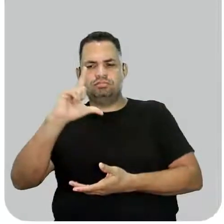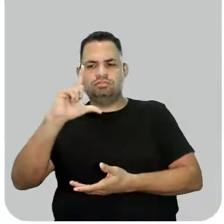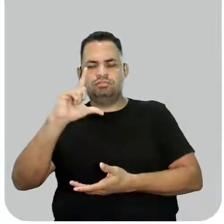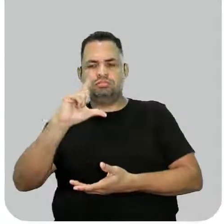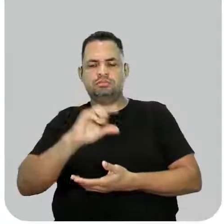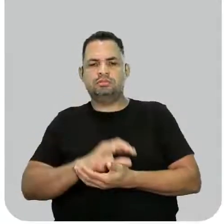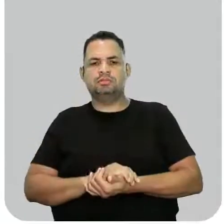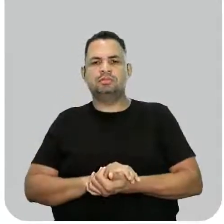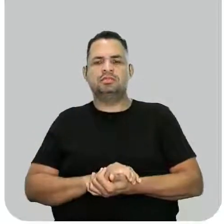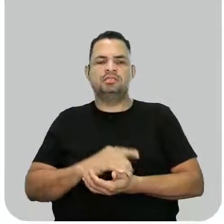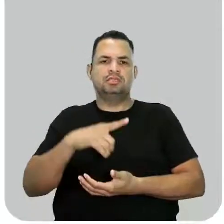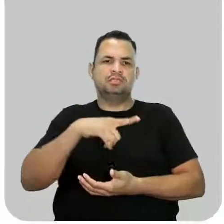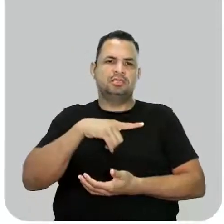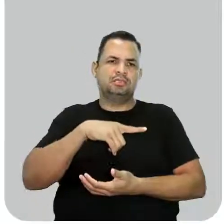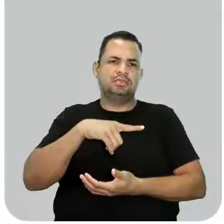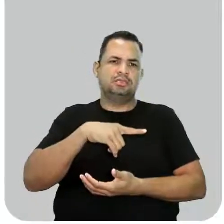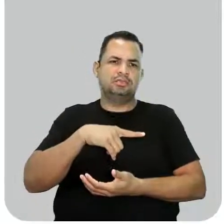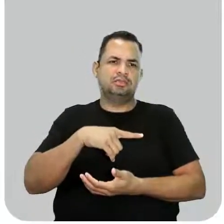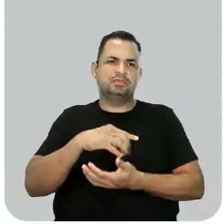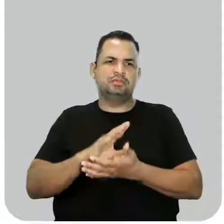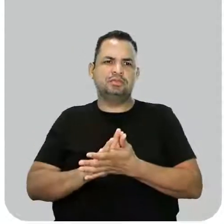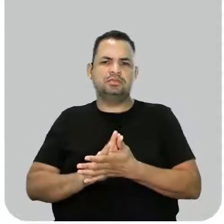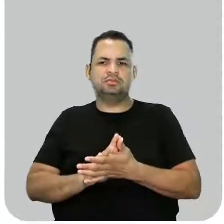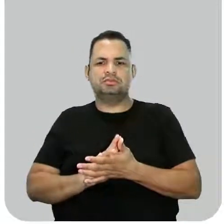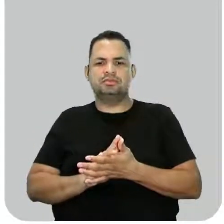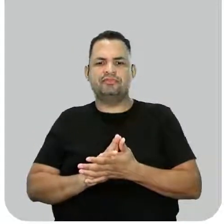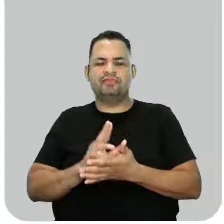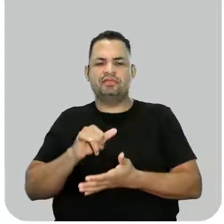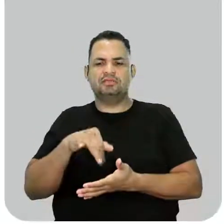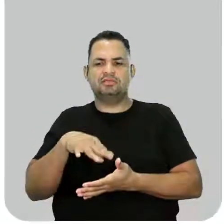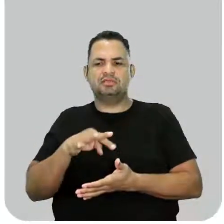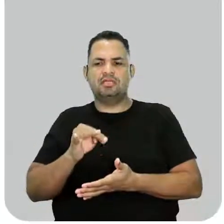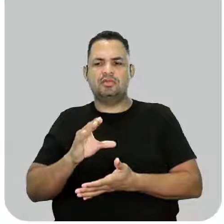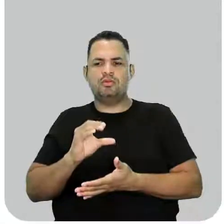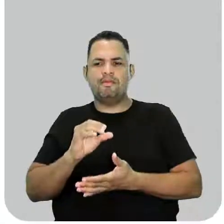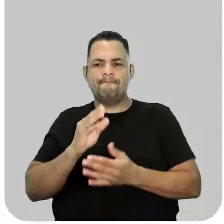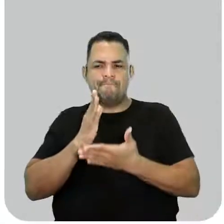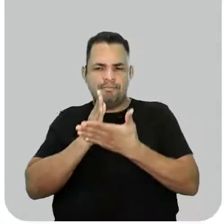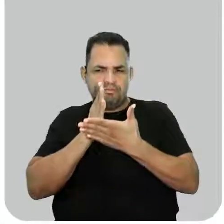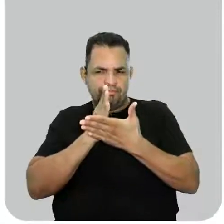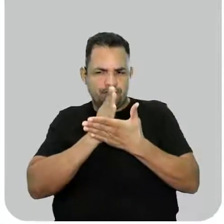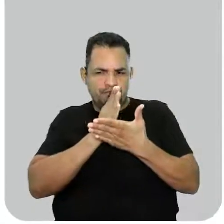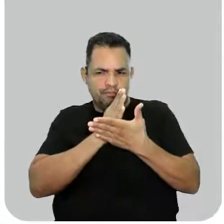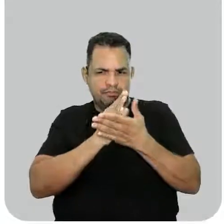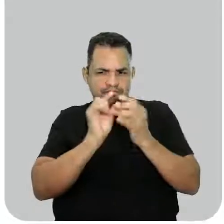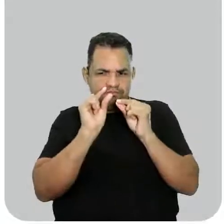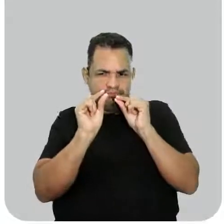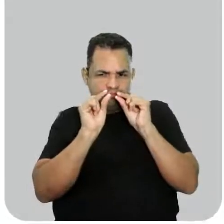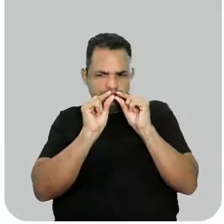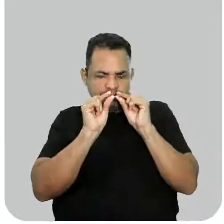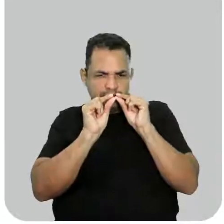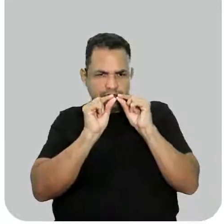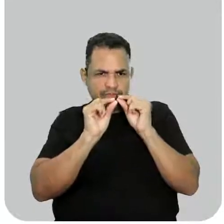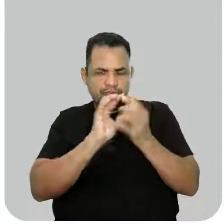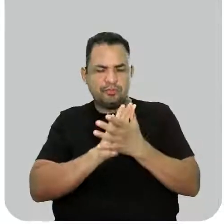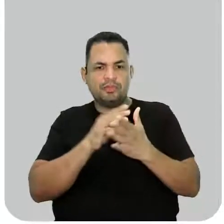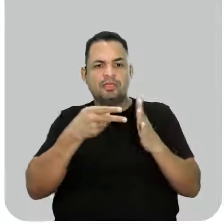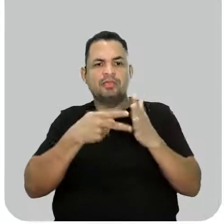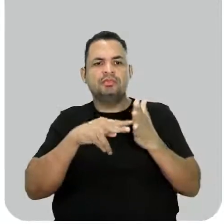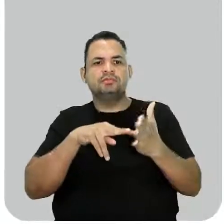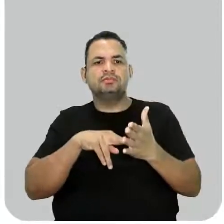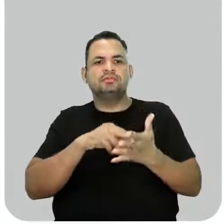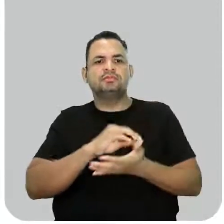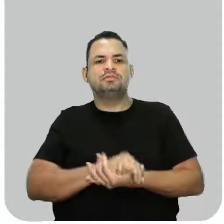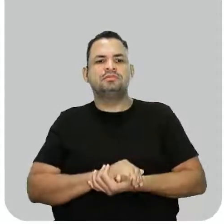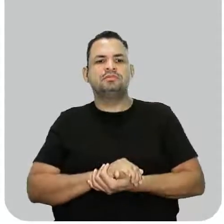várias nanotecnologias, nanopartículas, ou seja, elas são bem pequenininhas. Isso significa